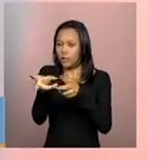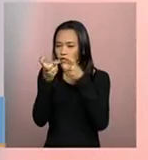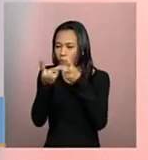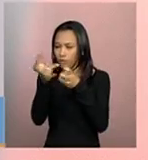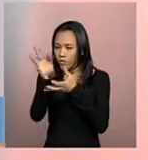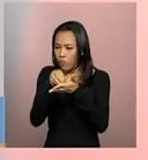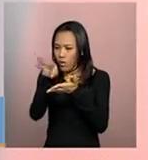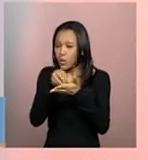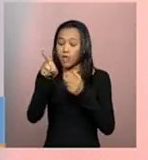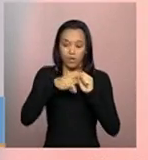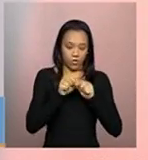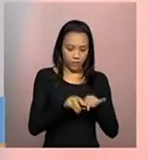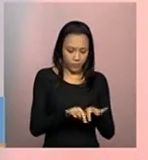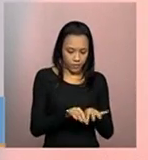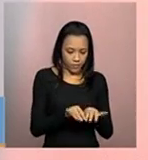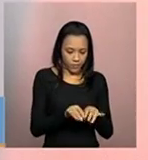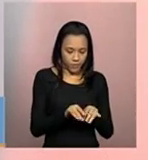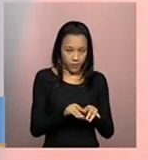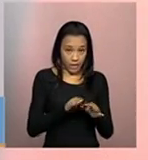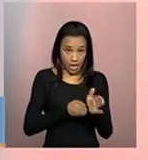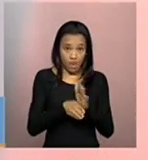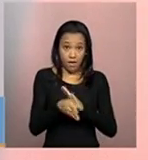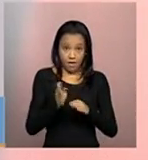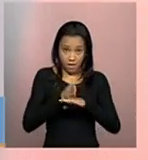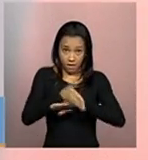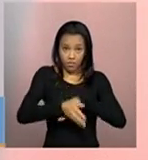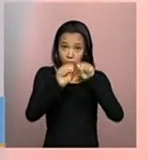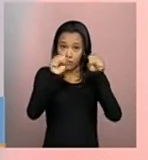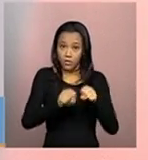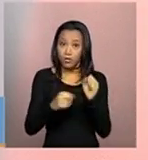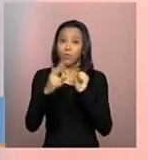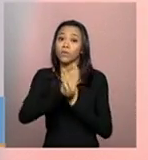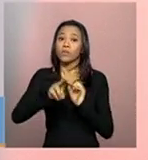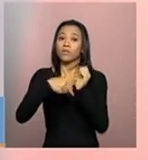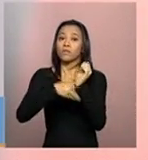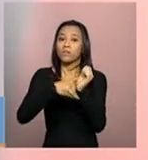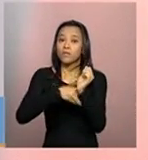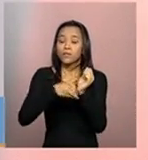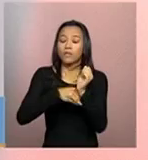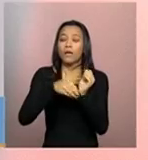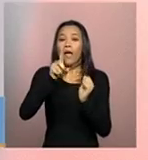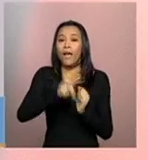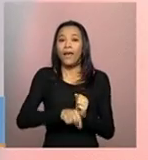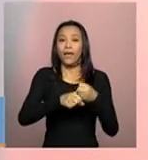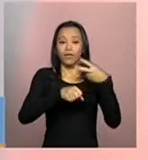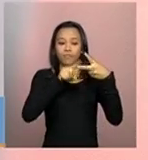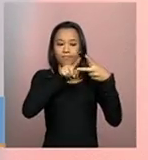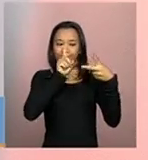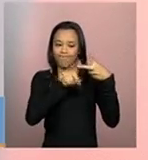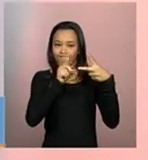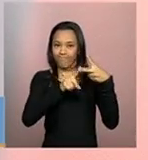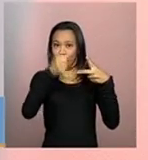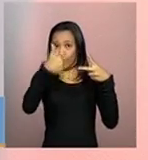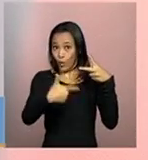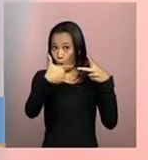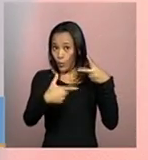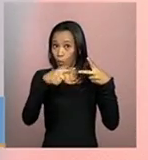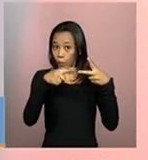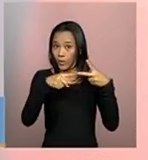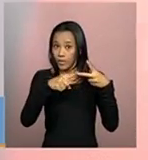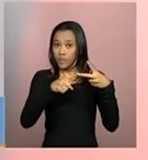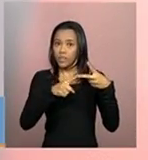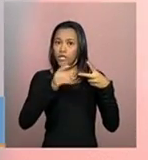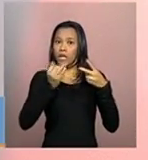o cadastro por meio da senha, ele vai ver que é na sessão 2 que ele faz o preenchimento